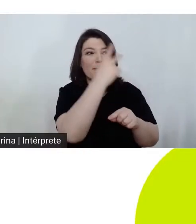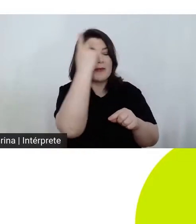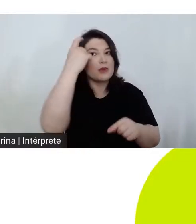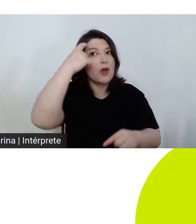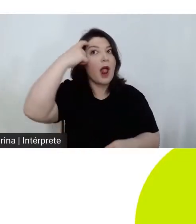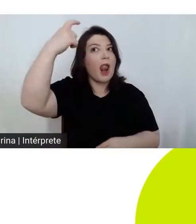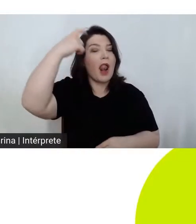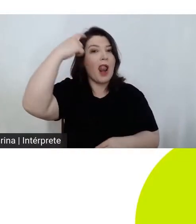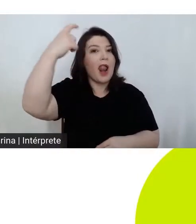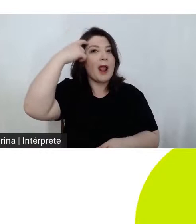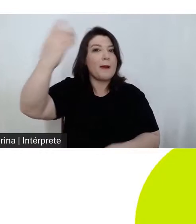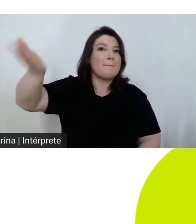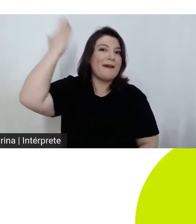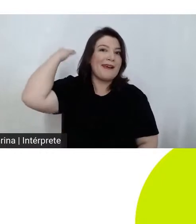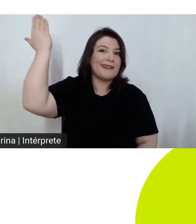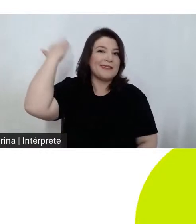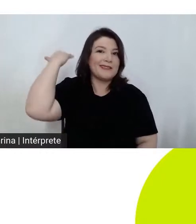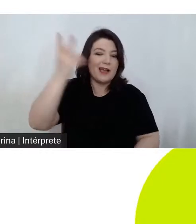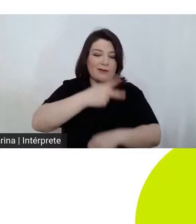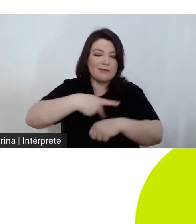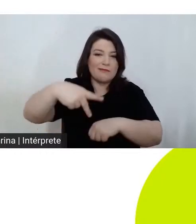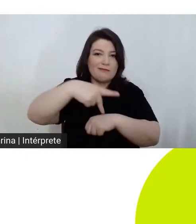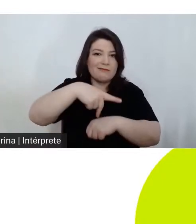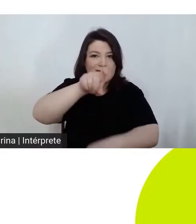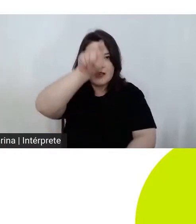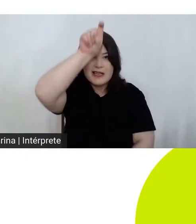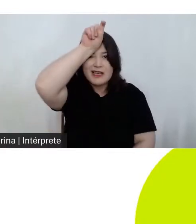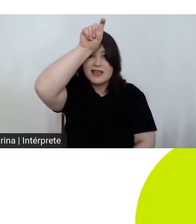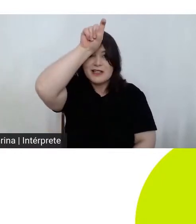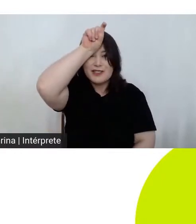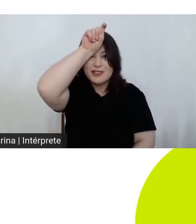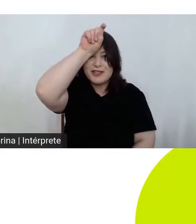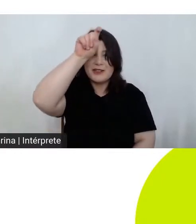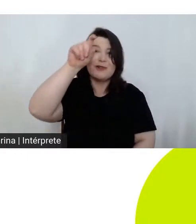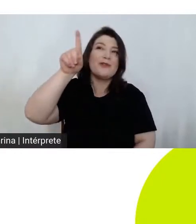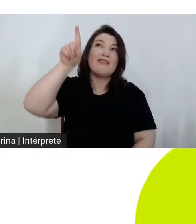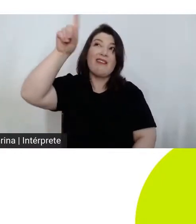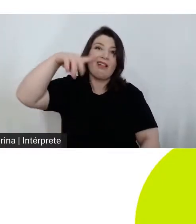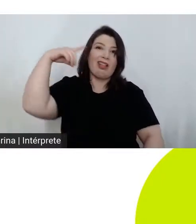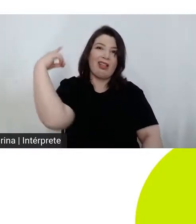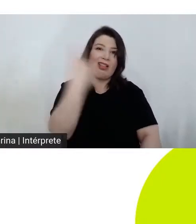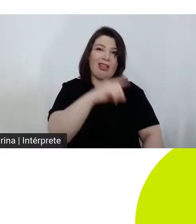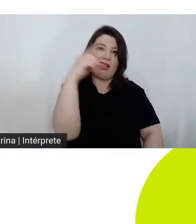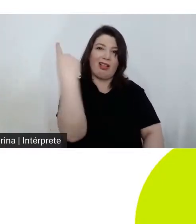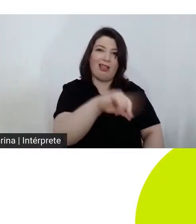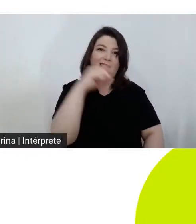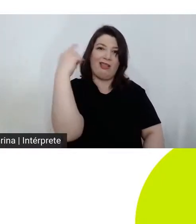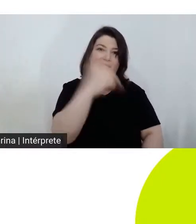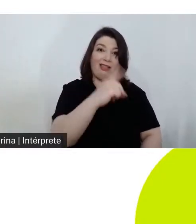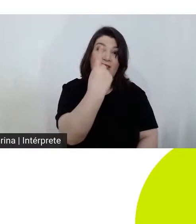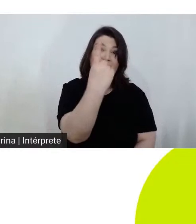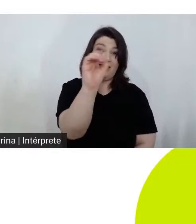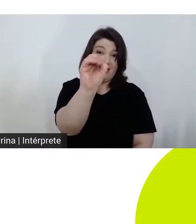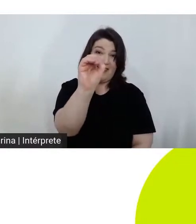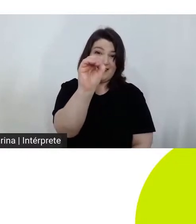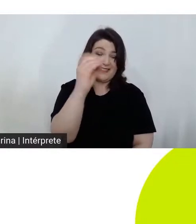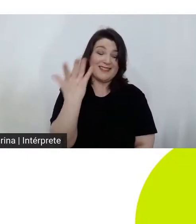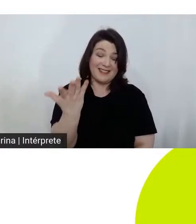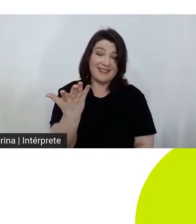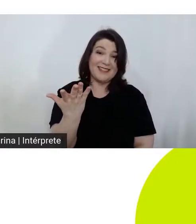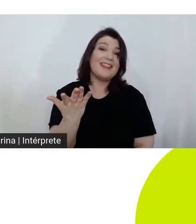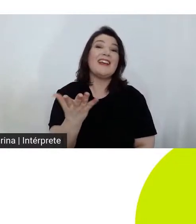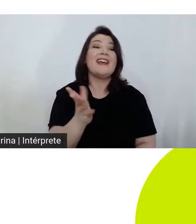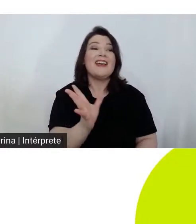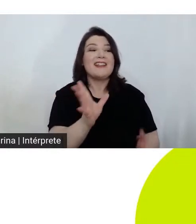o granizo e tudo aquilo isto tem a ver com o tema central do filme que me